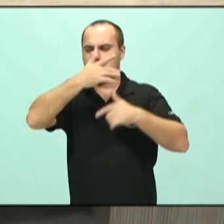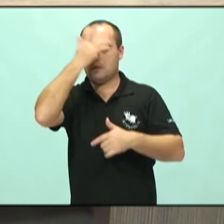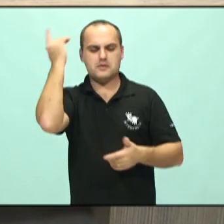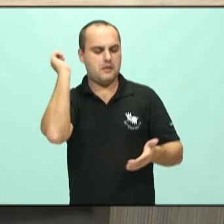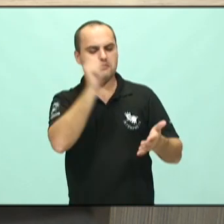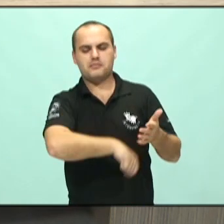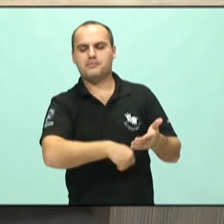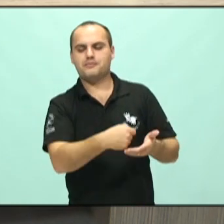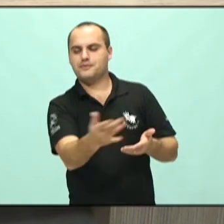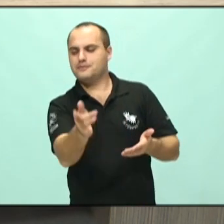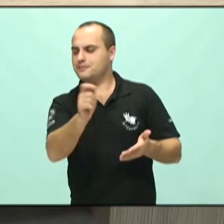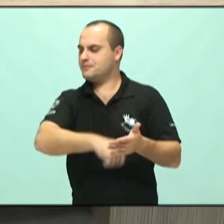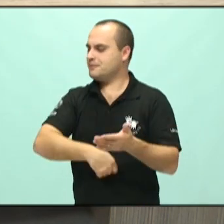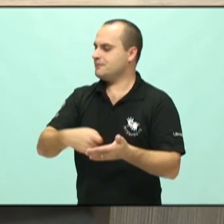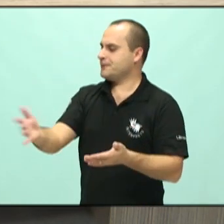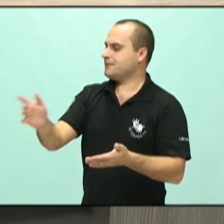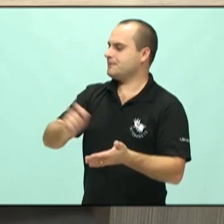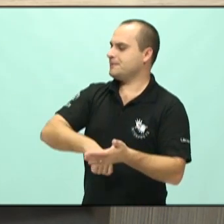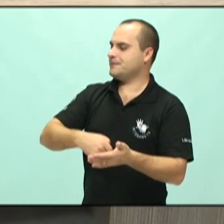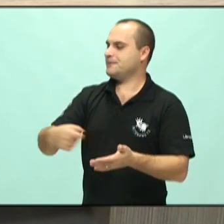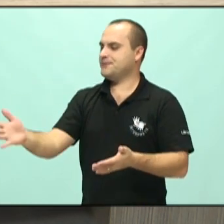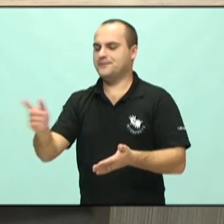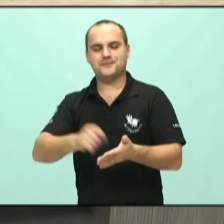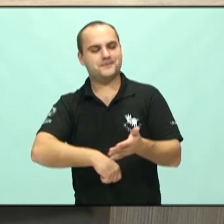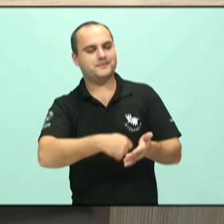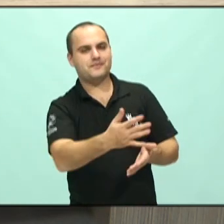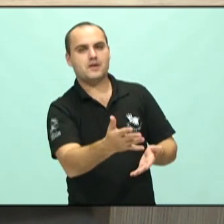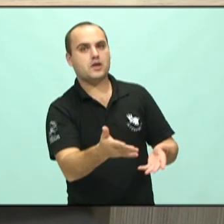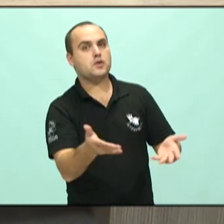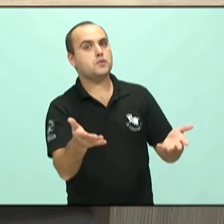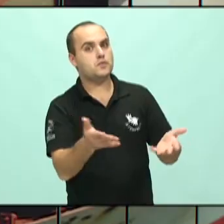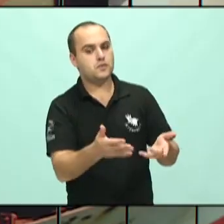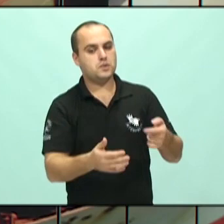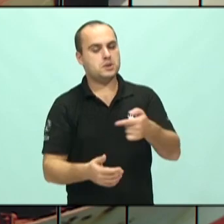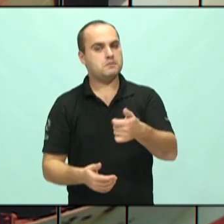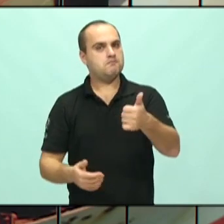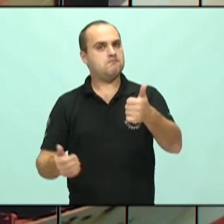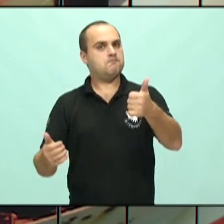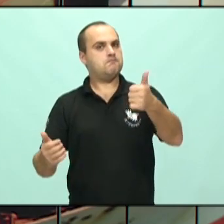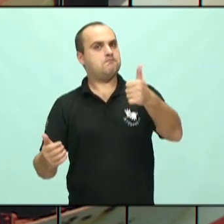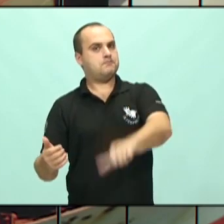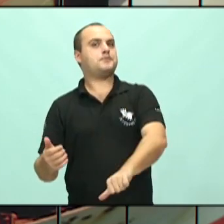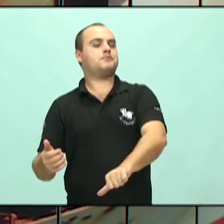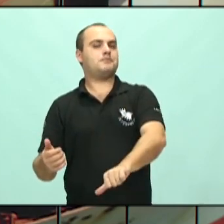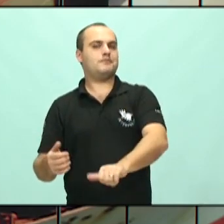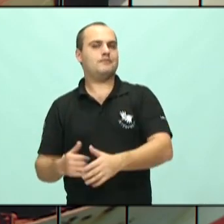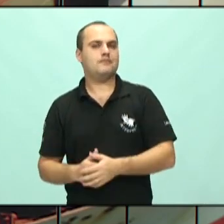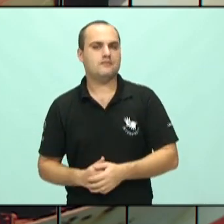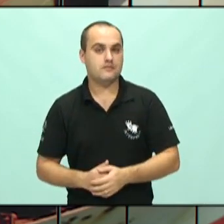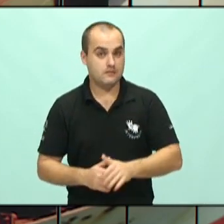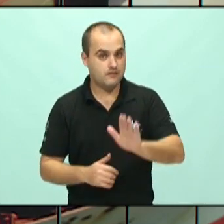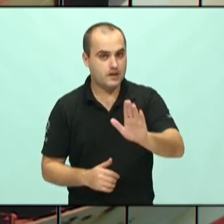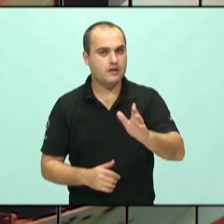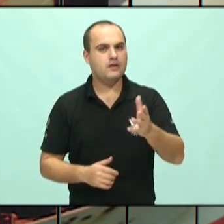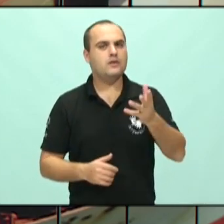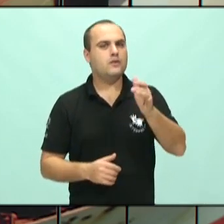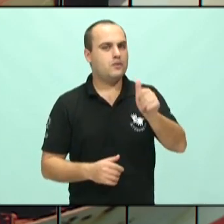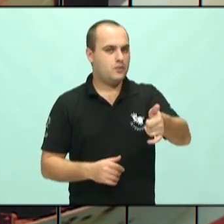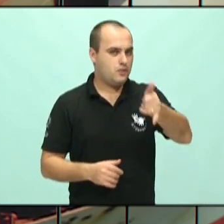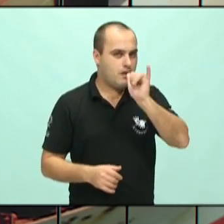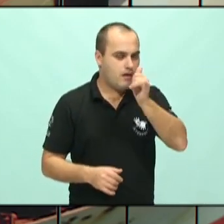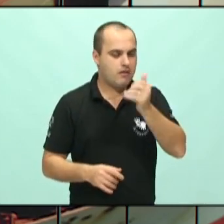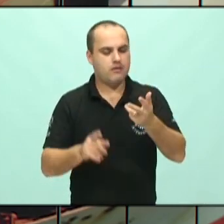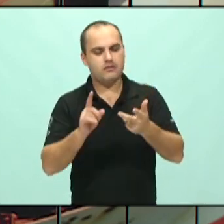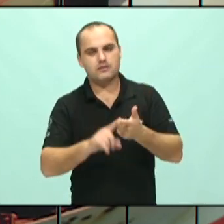critério. E hoje a gente entende os malefícios que isso causa. Então, tanto a questão do álcool, cigarro, que são socialmente aceitos, a gente deve ter